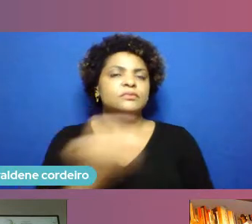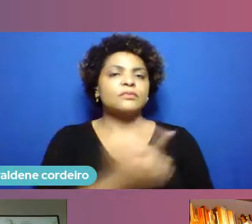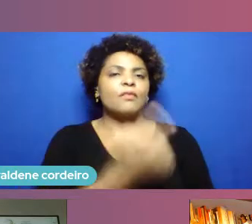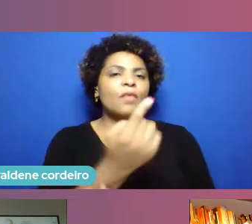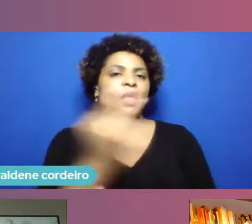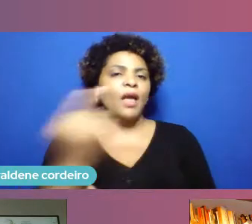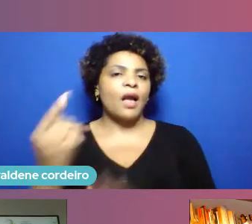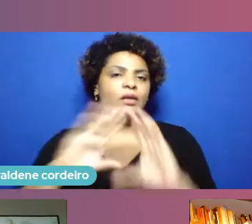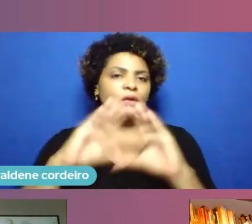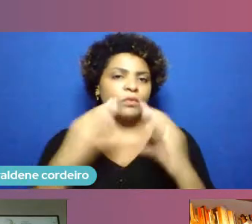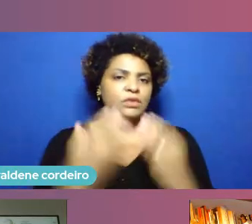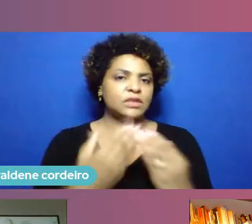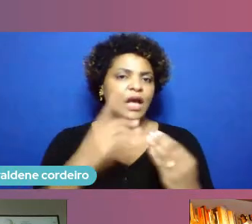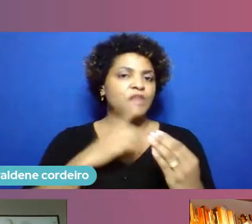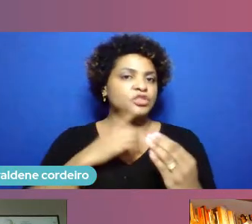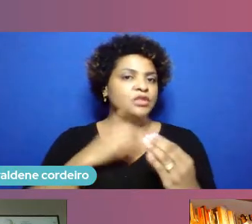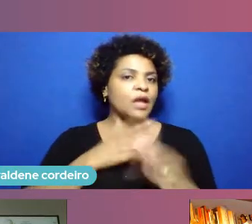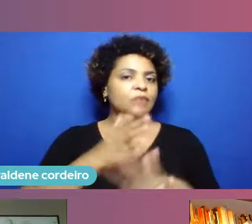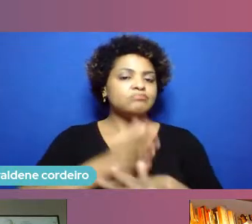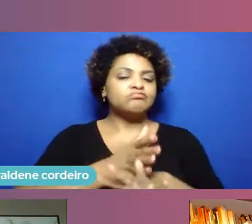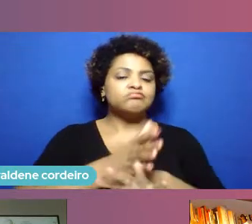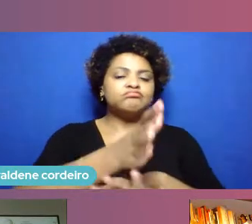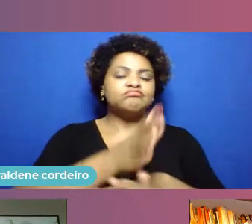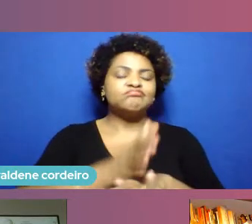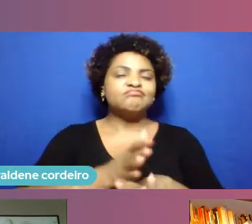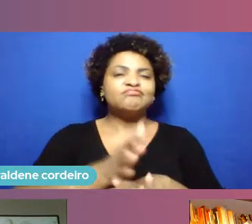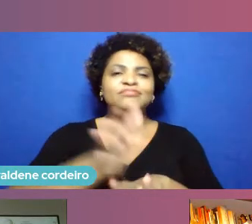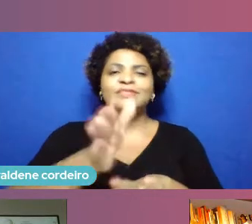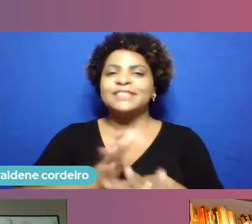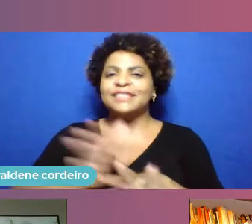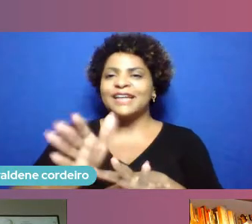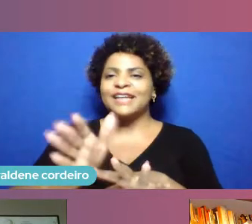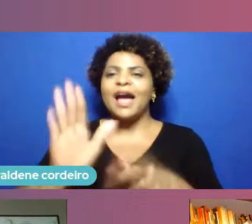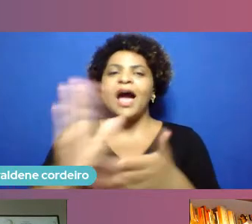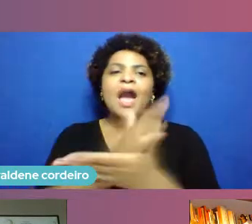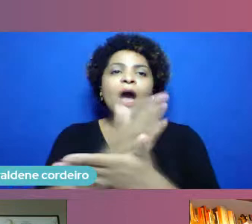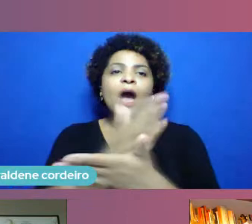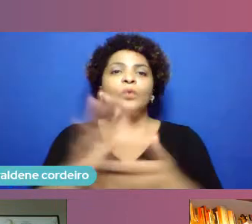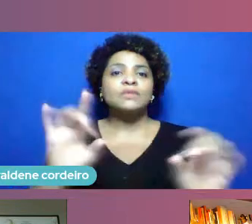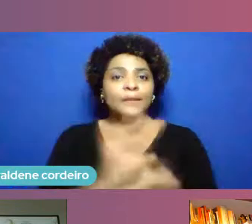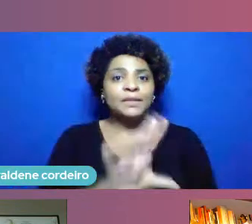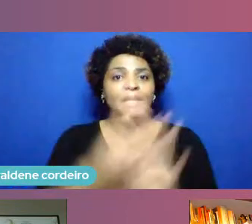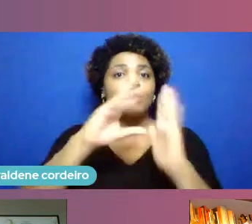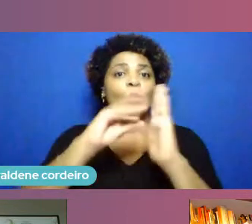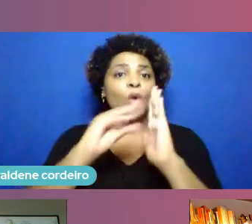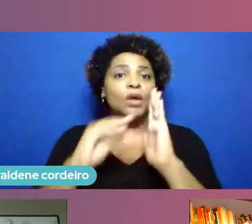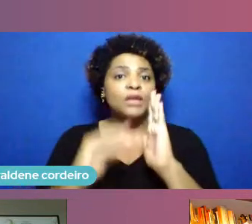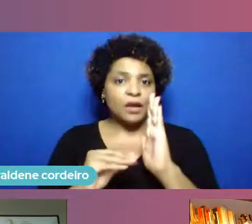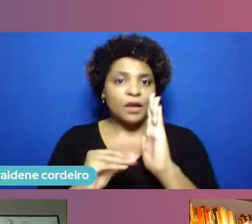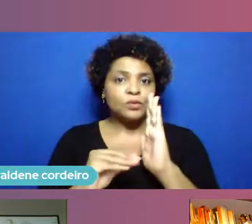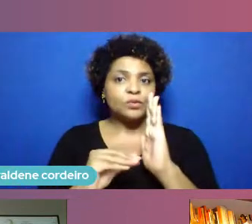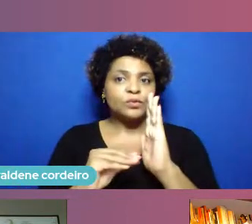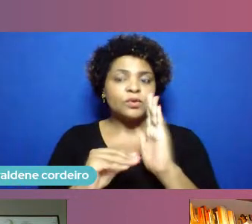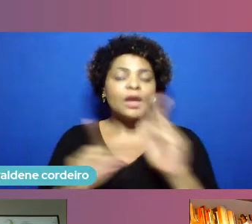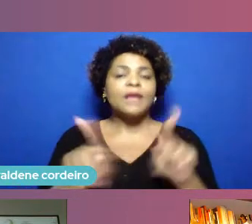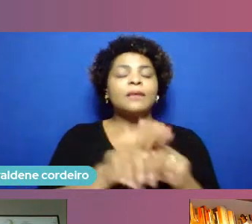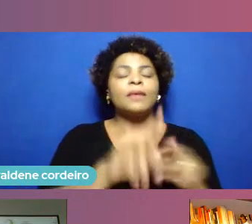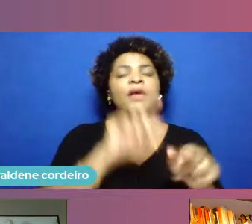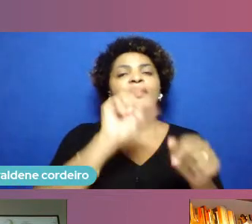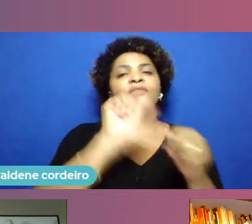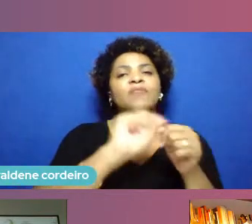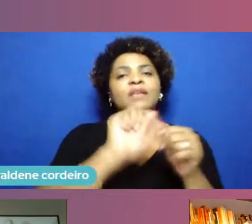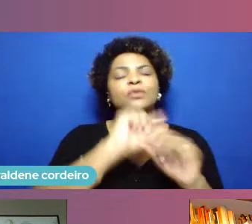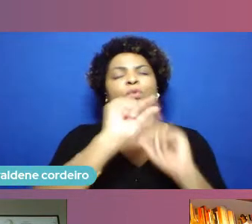tomando o seu destino o seu corpo alguns estão terminando de modelar aqui foi também trabalhando um pouco de hub e pontos que são